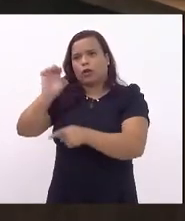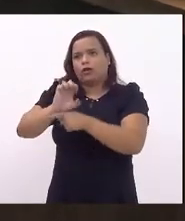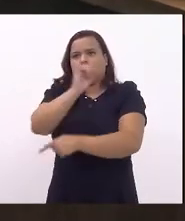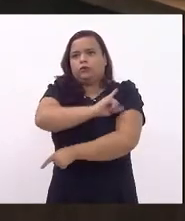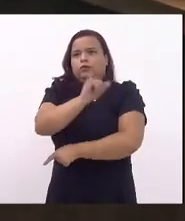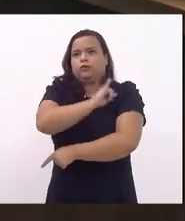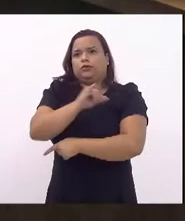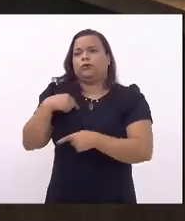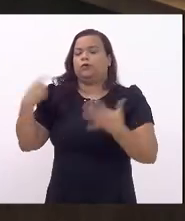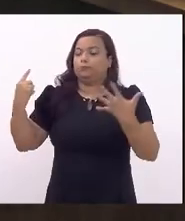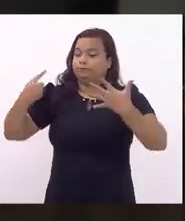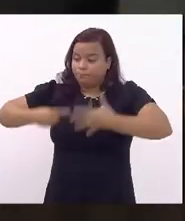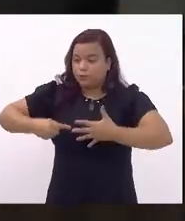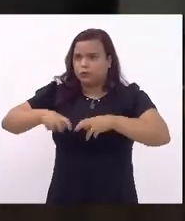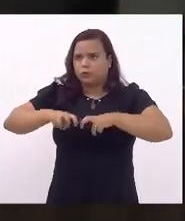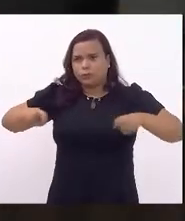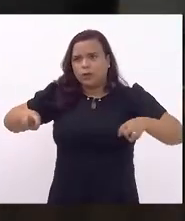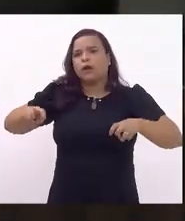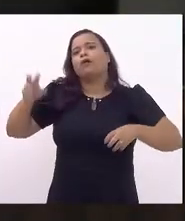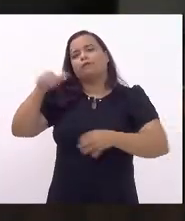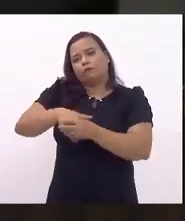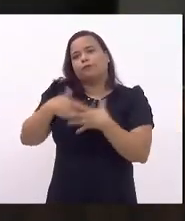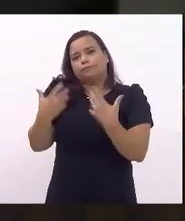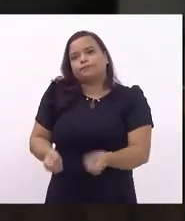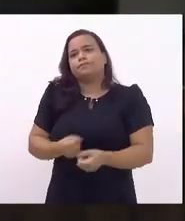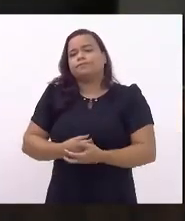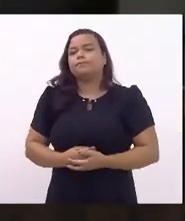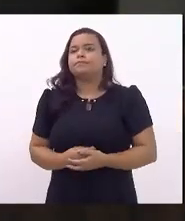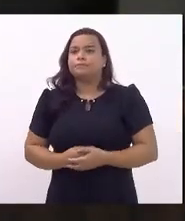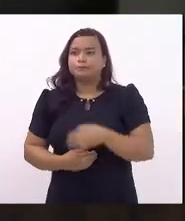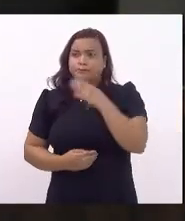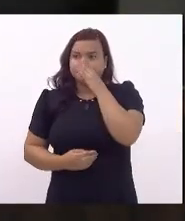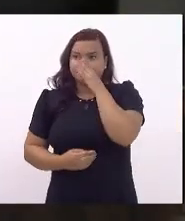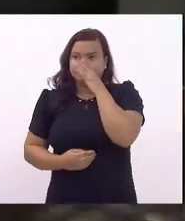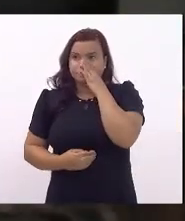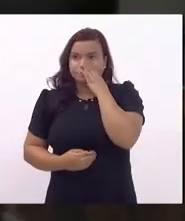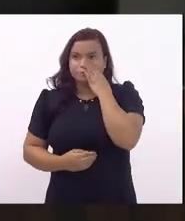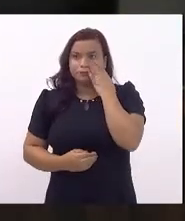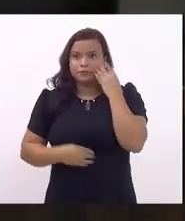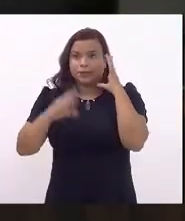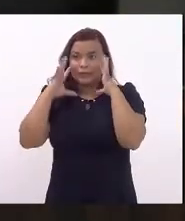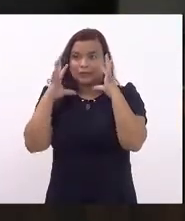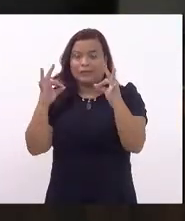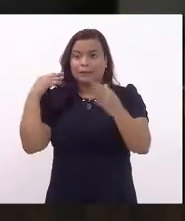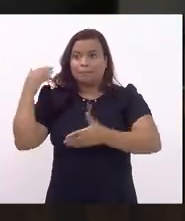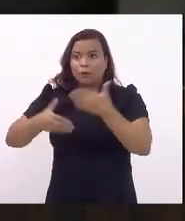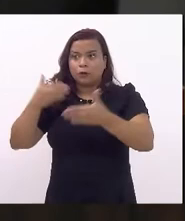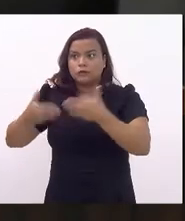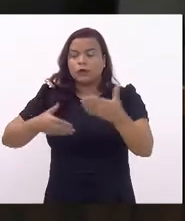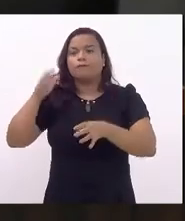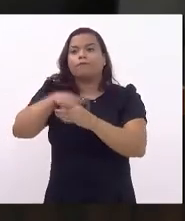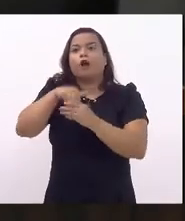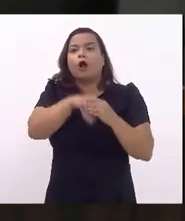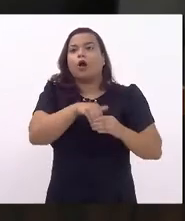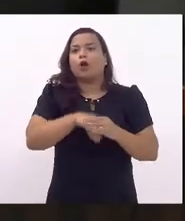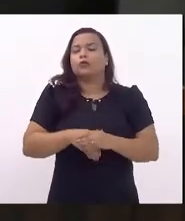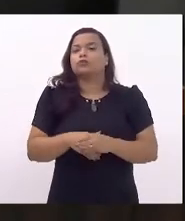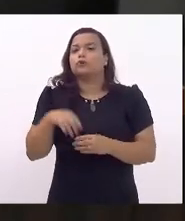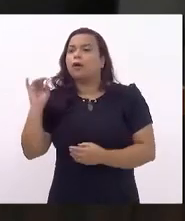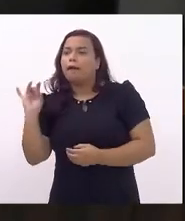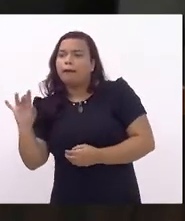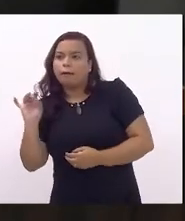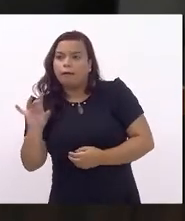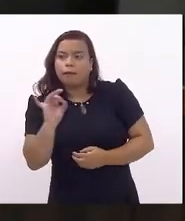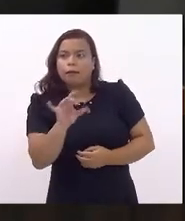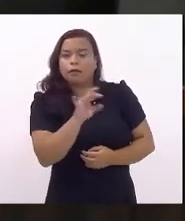bancada pessoal, o voto favorável. Atenção, senhoras e senhores parlamentares, estamos em procedimento de votação nominal com a emenda